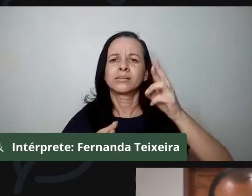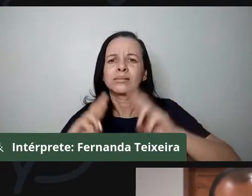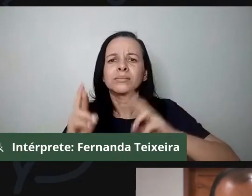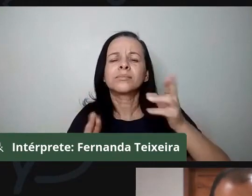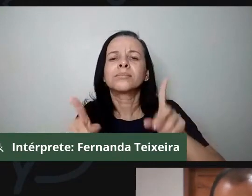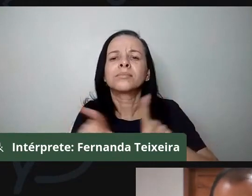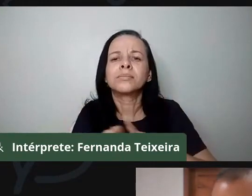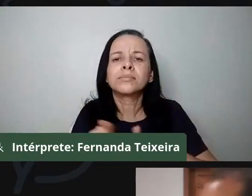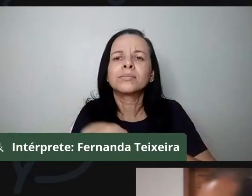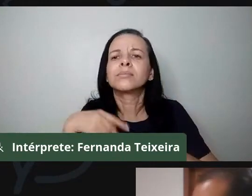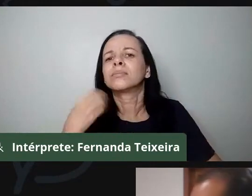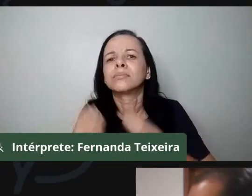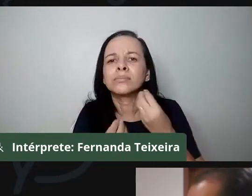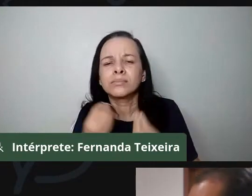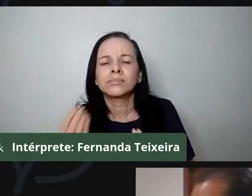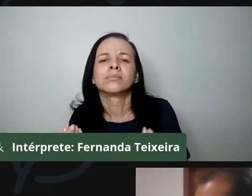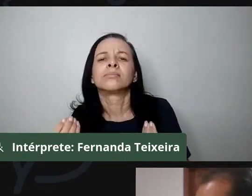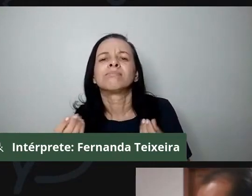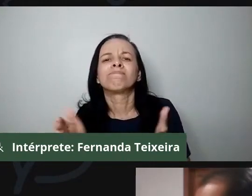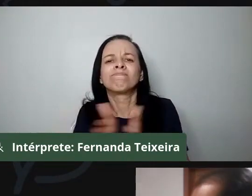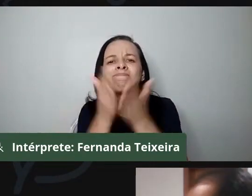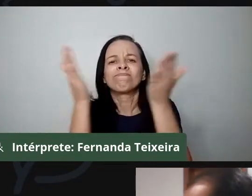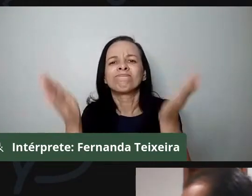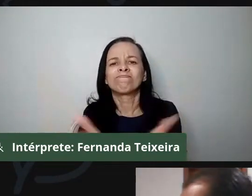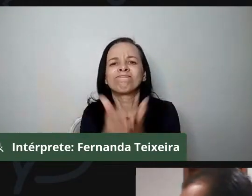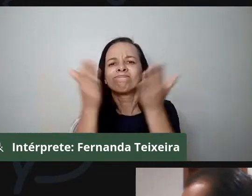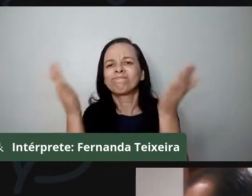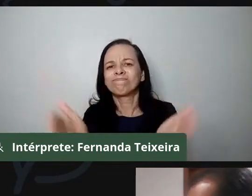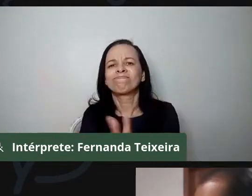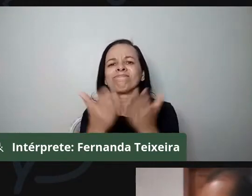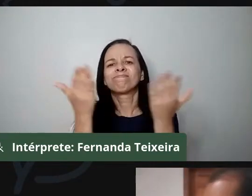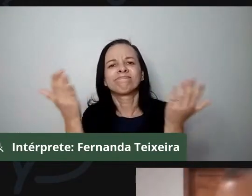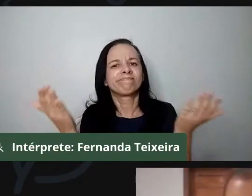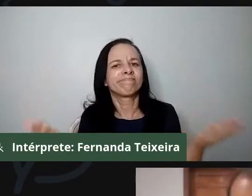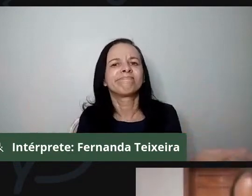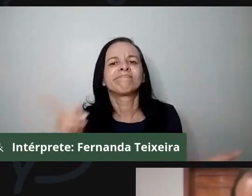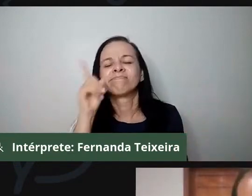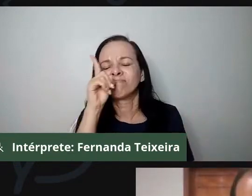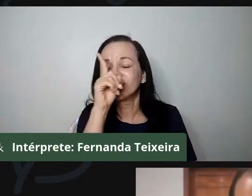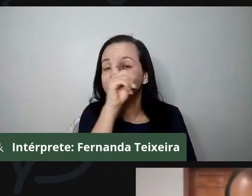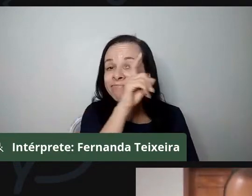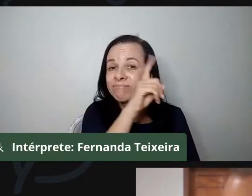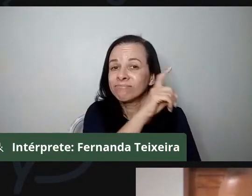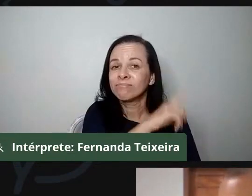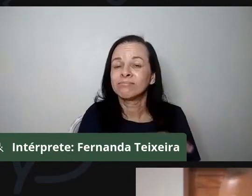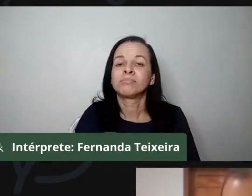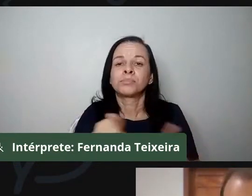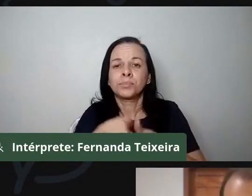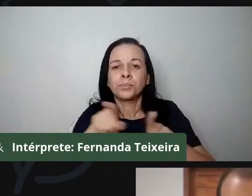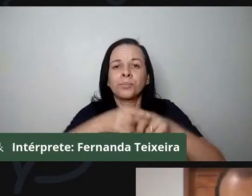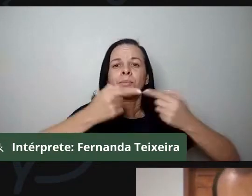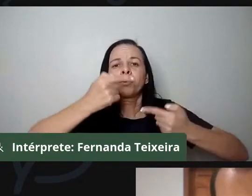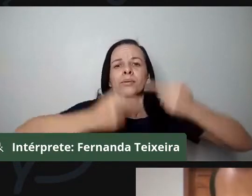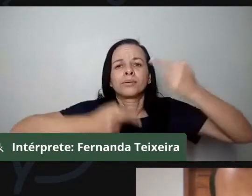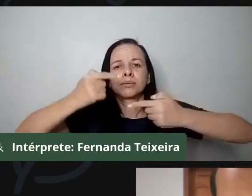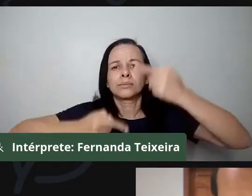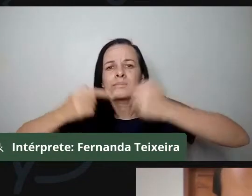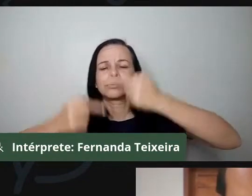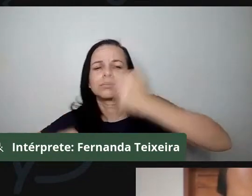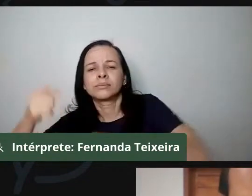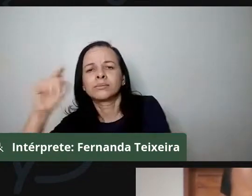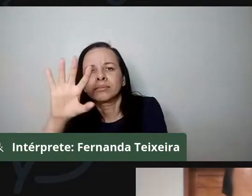aí a situação de miséria total. E aí, é interessante, só também para avançar, nessa discussão aí de meio ambiente, é